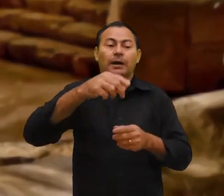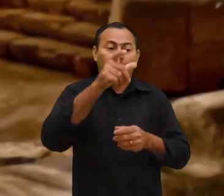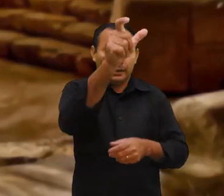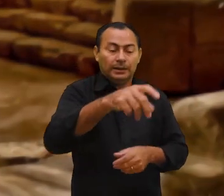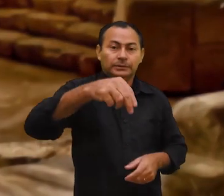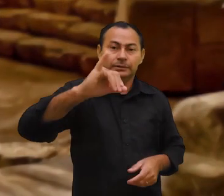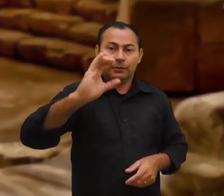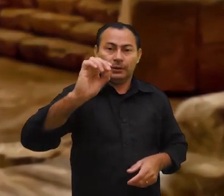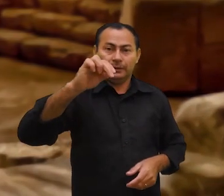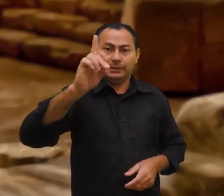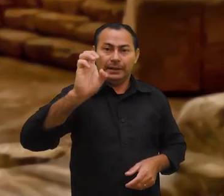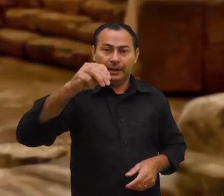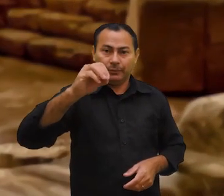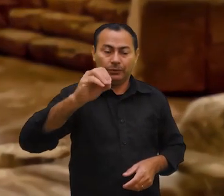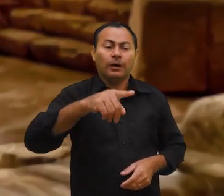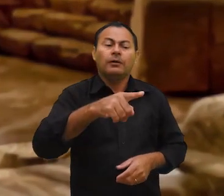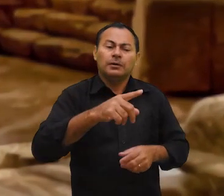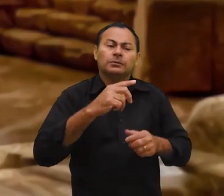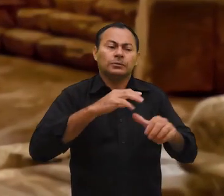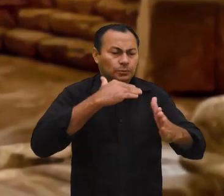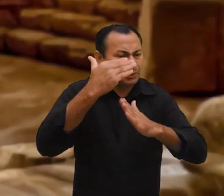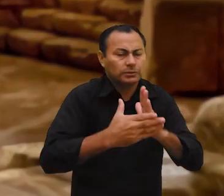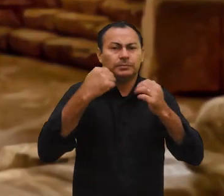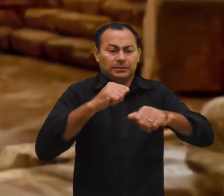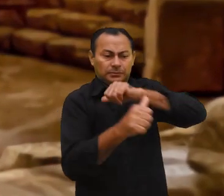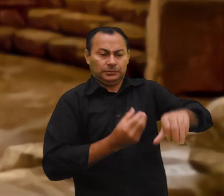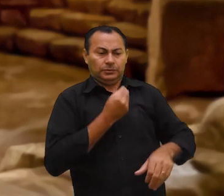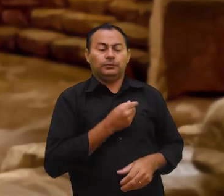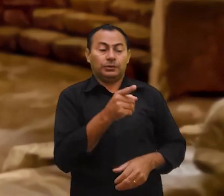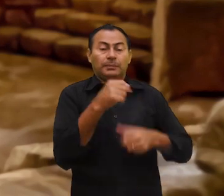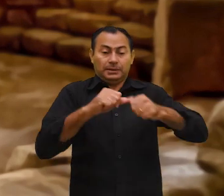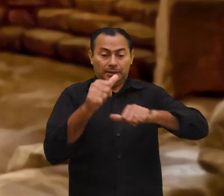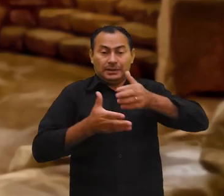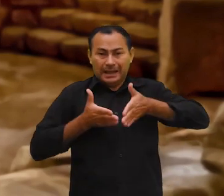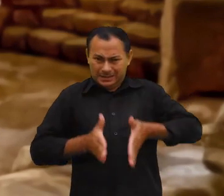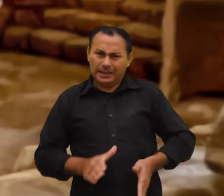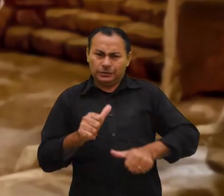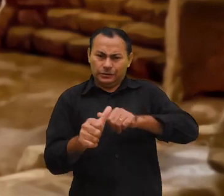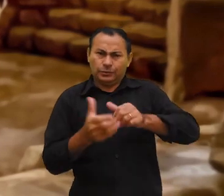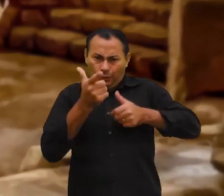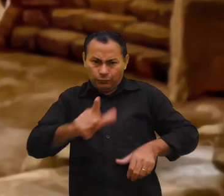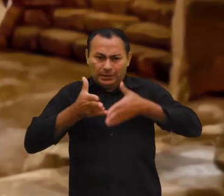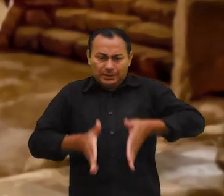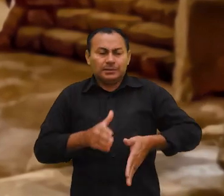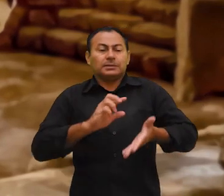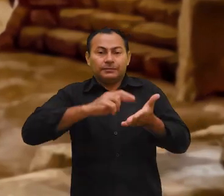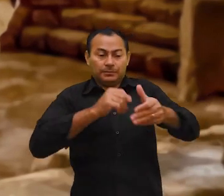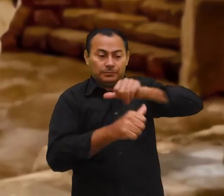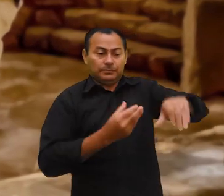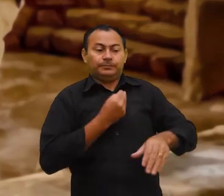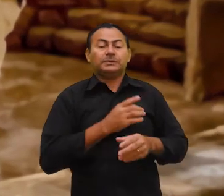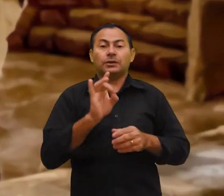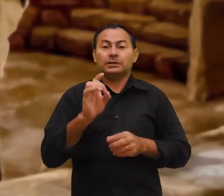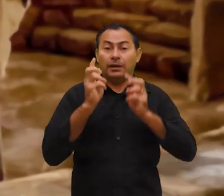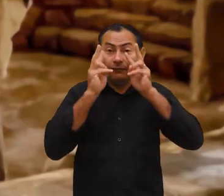Nicodemos, Nicodemos, todos precisam nascer de novo. Você tem que nascer de novo porque só assim você verá que Deus